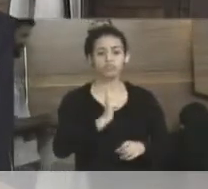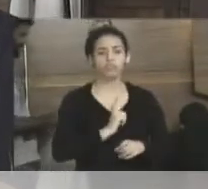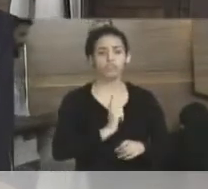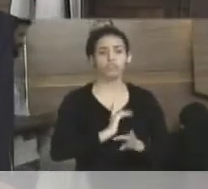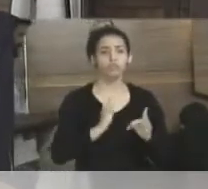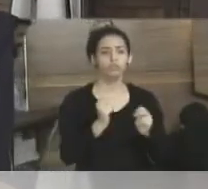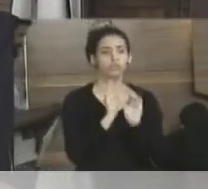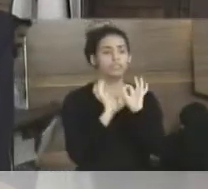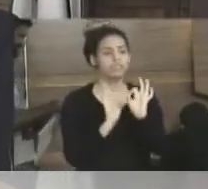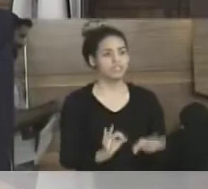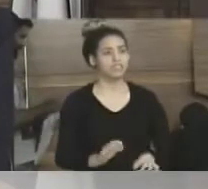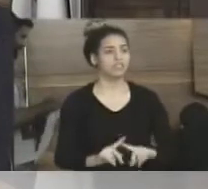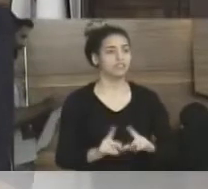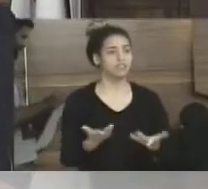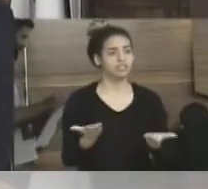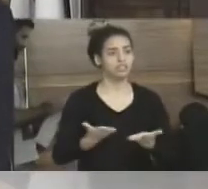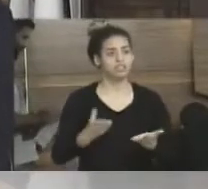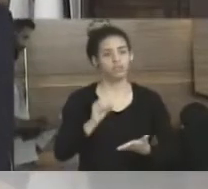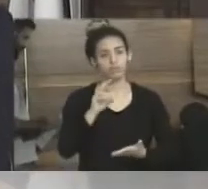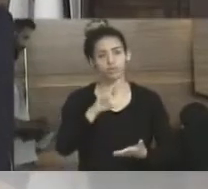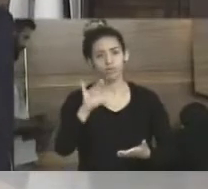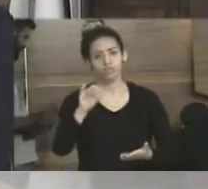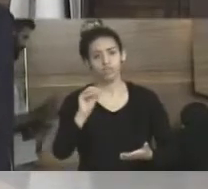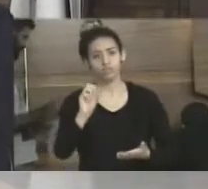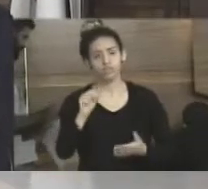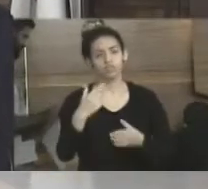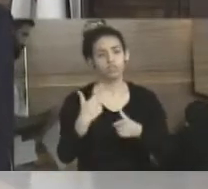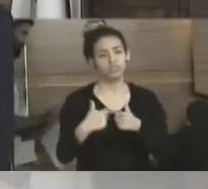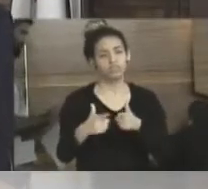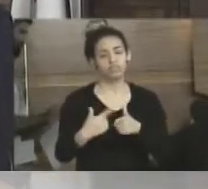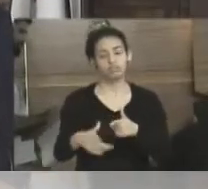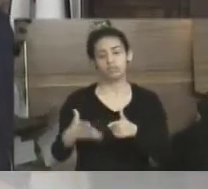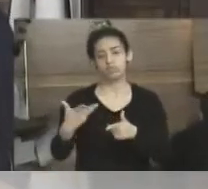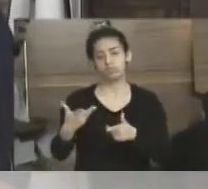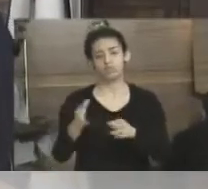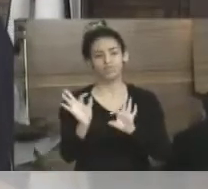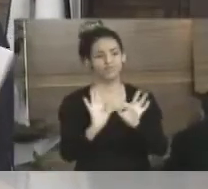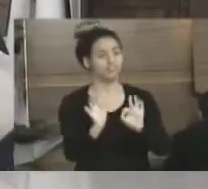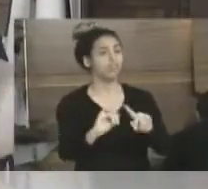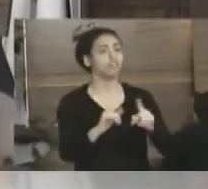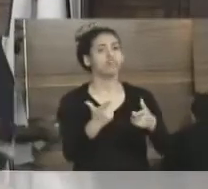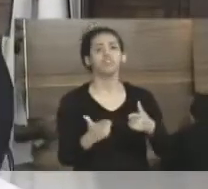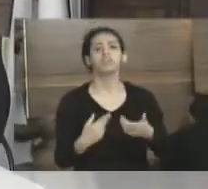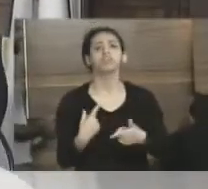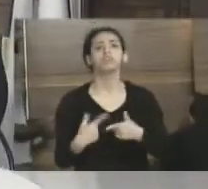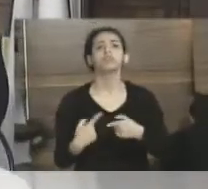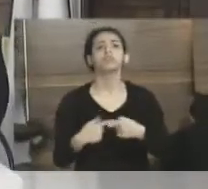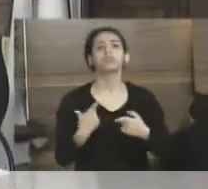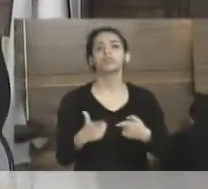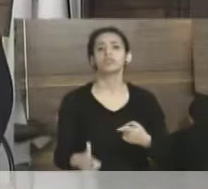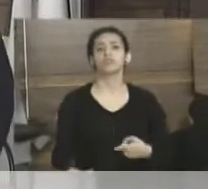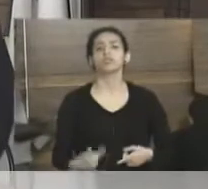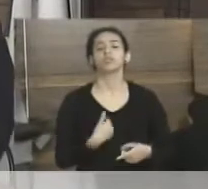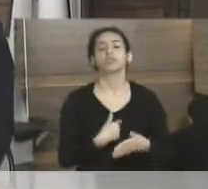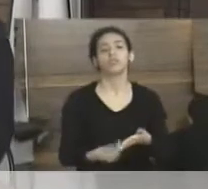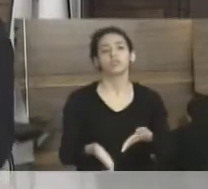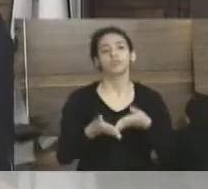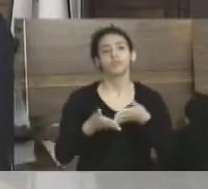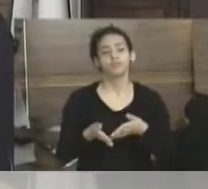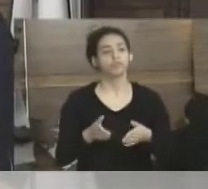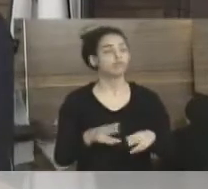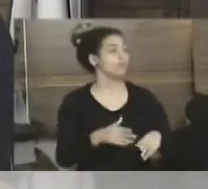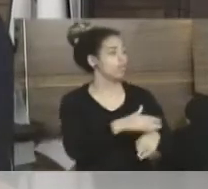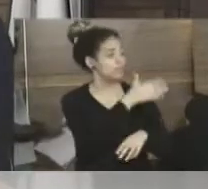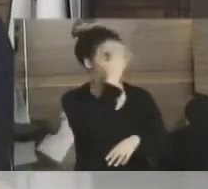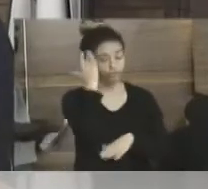os Correios estão com problema em todos os bairros, mas ali não tem o porquê de não ter. Então, foi solicitado por